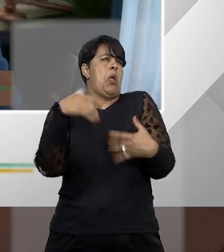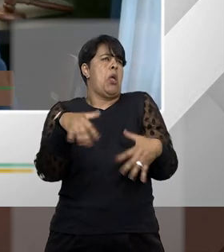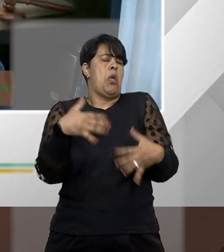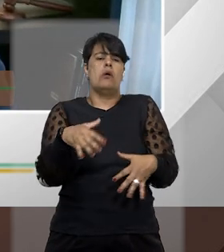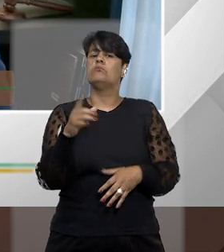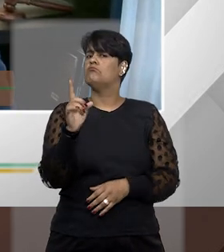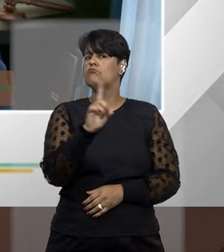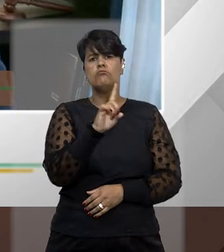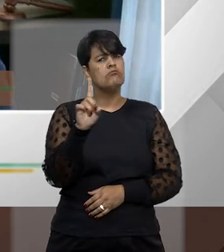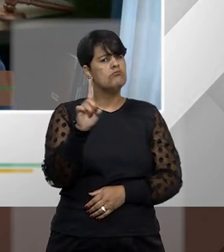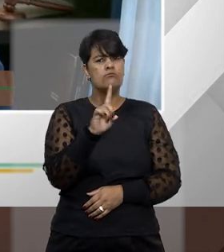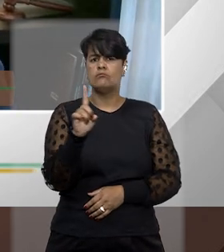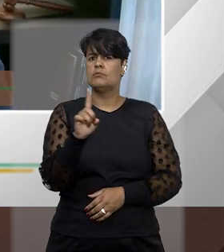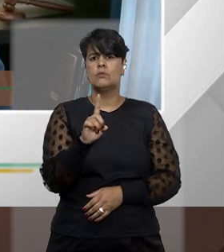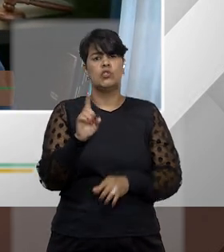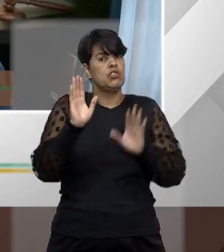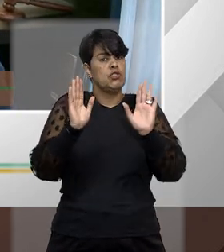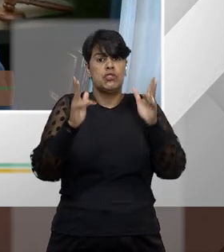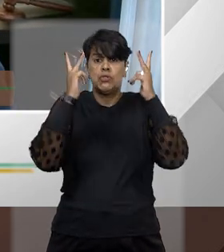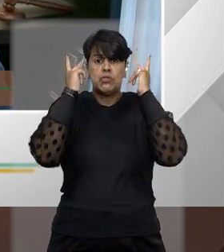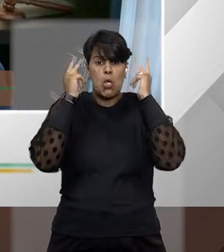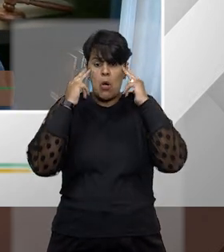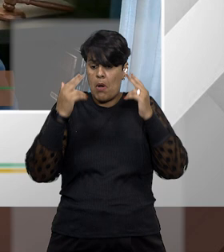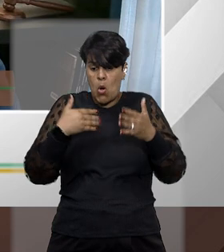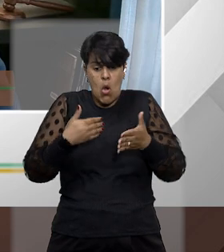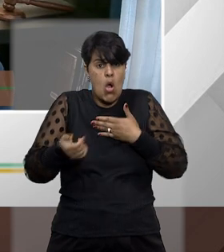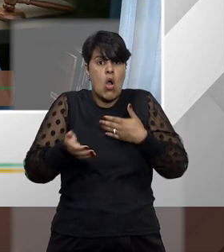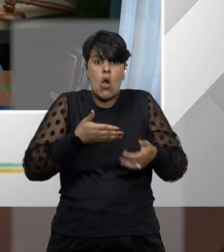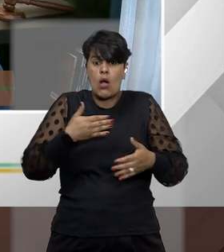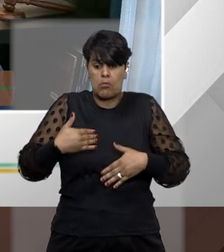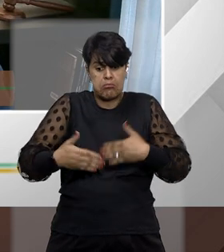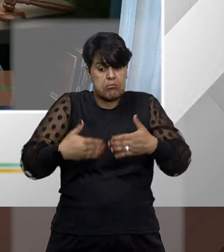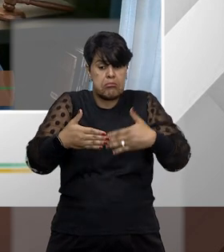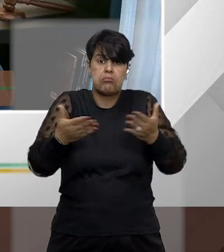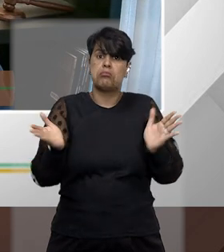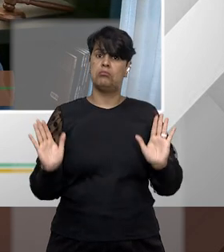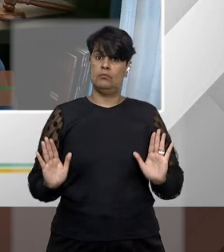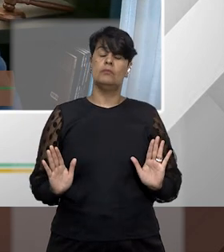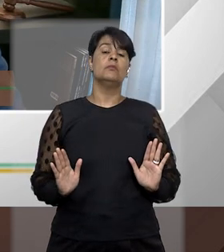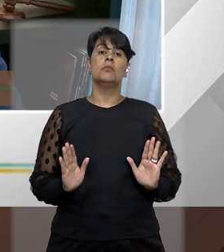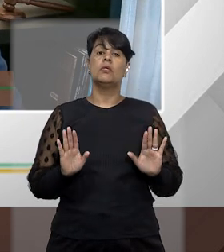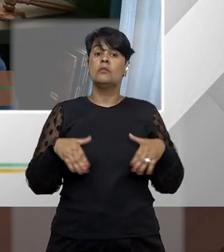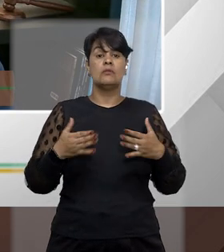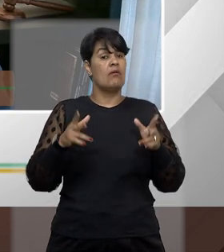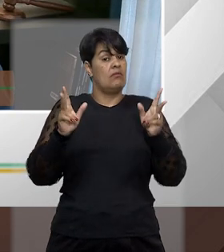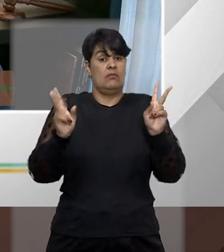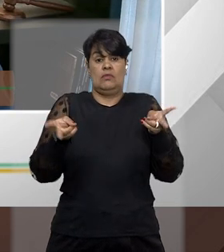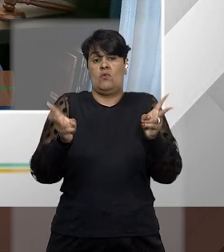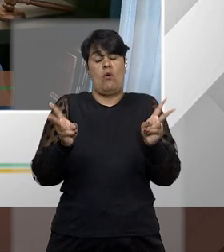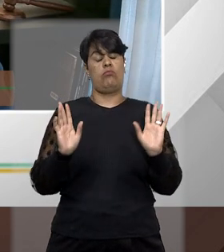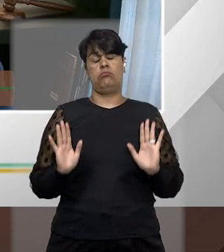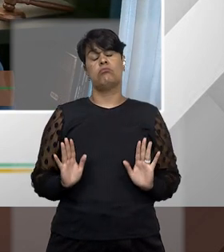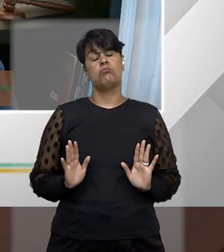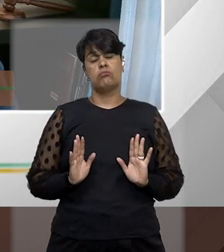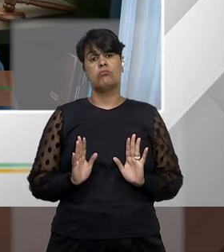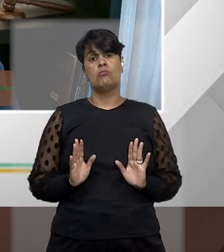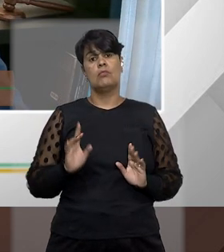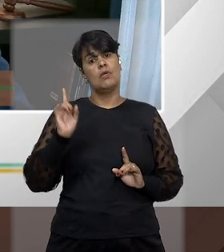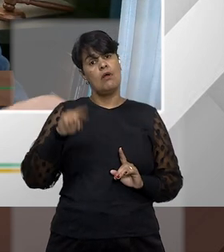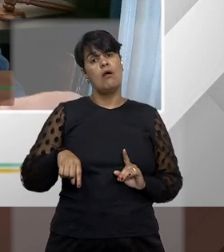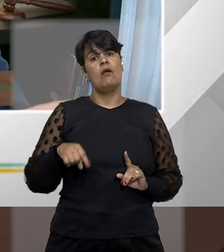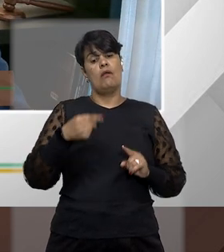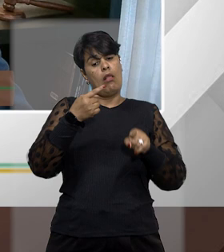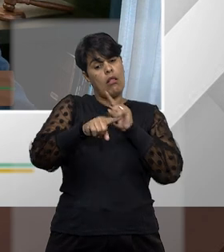diferenciada do que aquela que é discutida em qualquer outro tipo de ação. Então, é a mesma ilegalidade que é